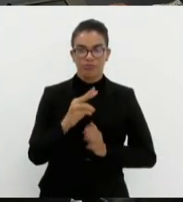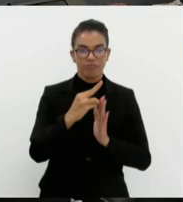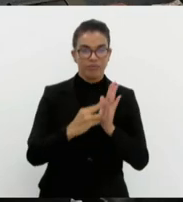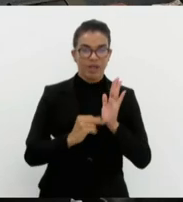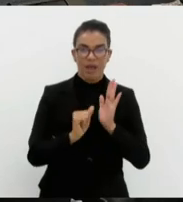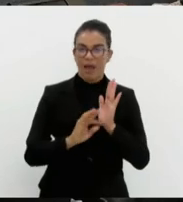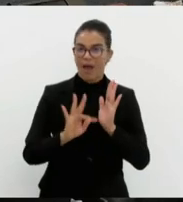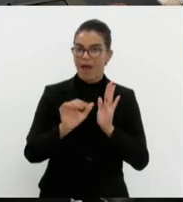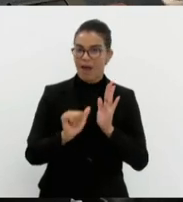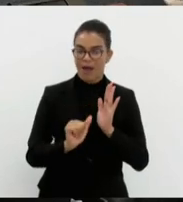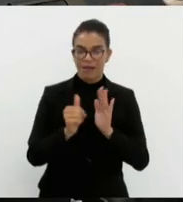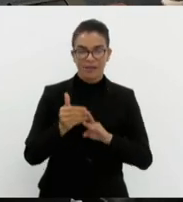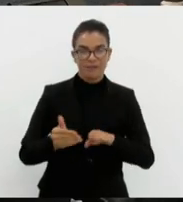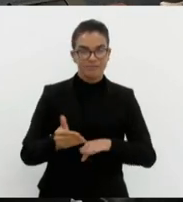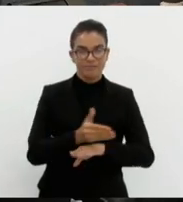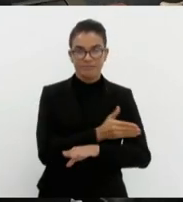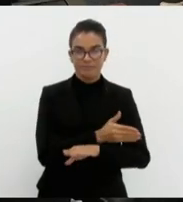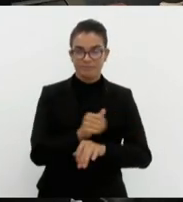anterior.